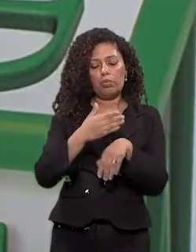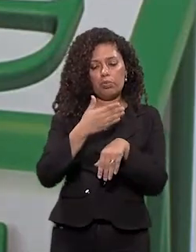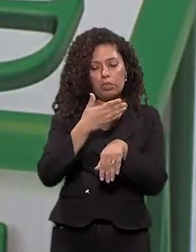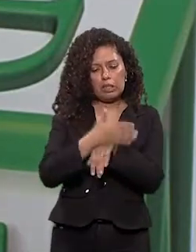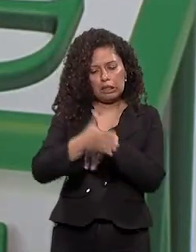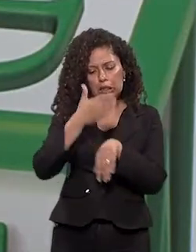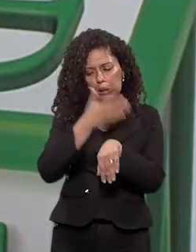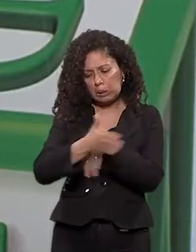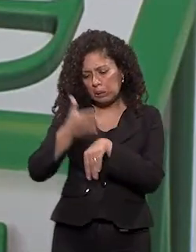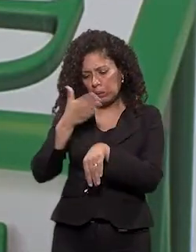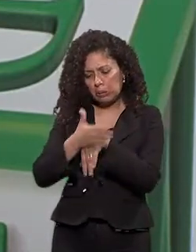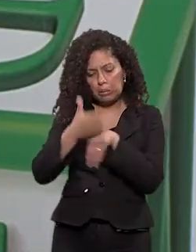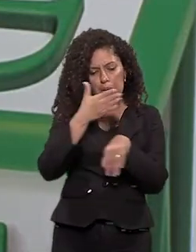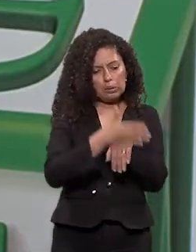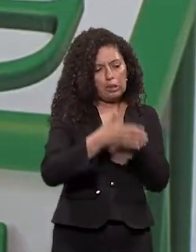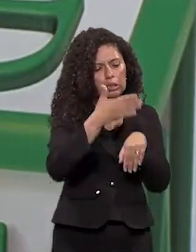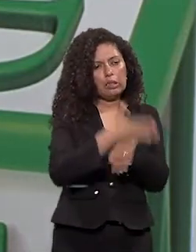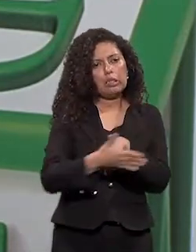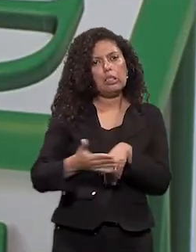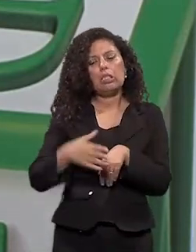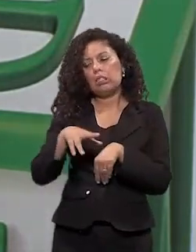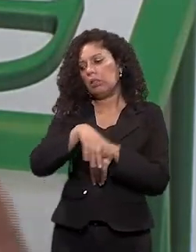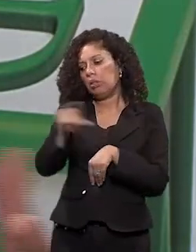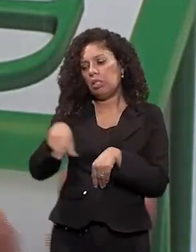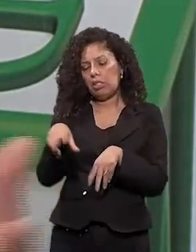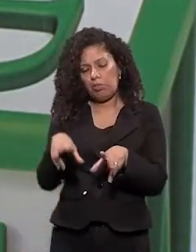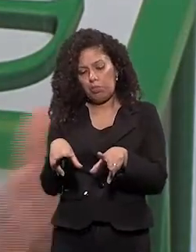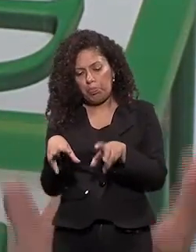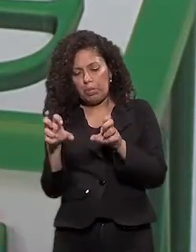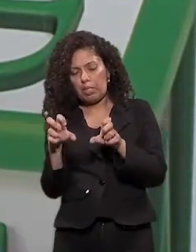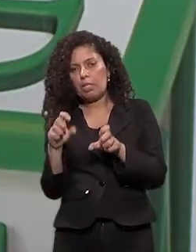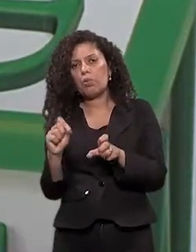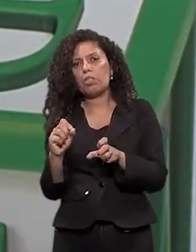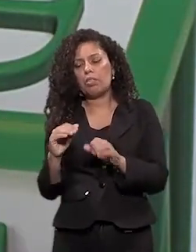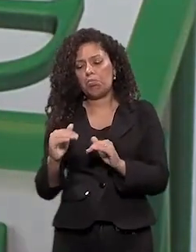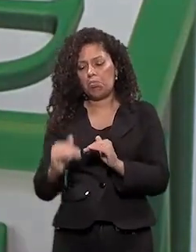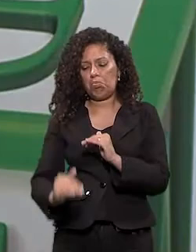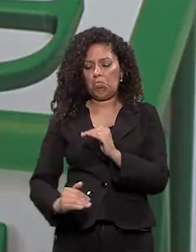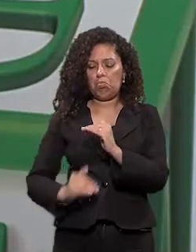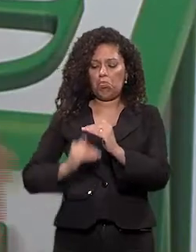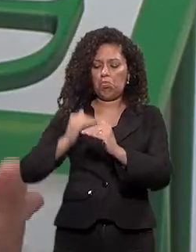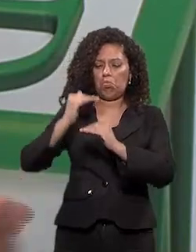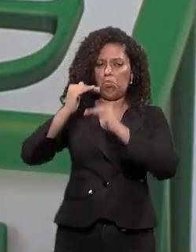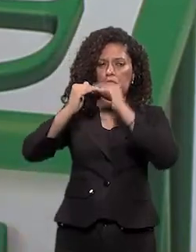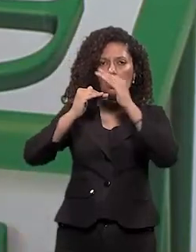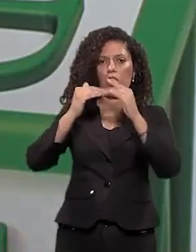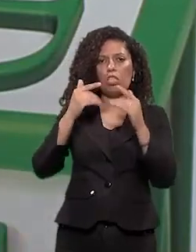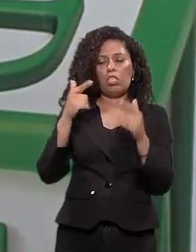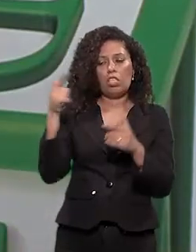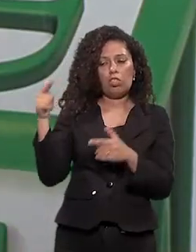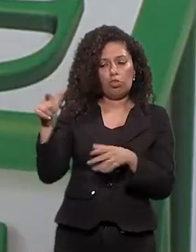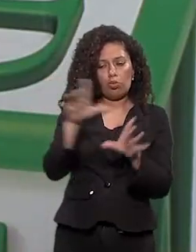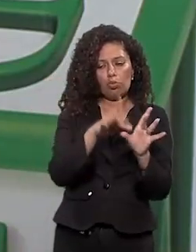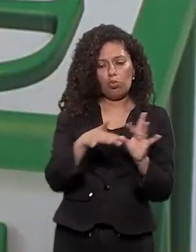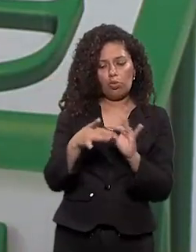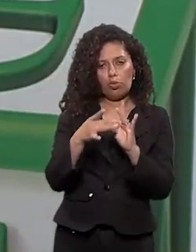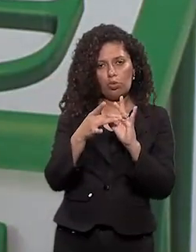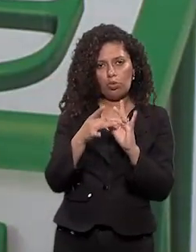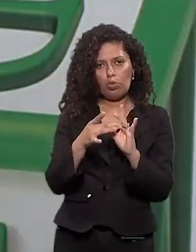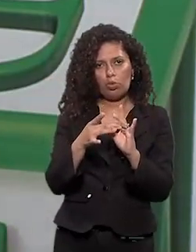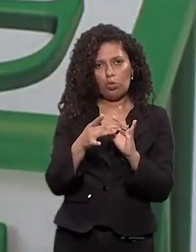conseguem perceber O salto que eles dão Na compreensão Dessa música do grupo Terminam tocando super bem